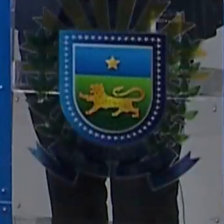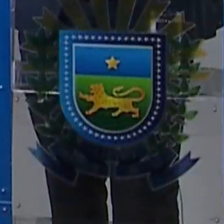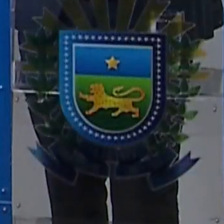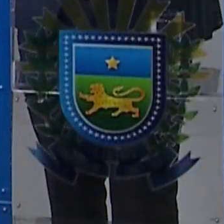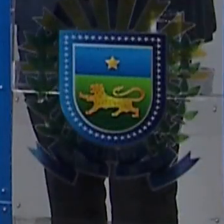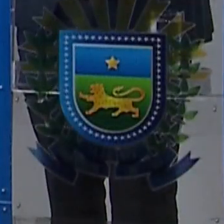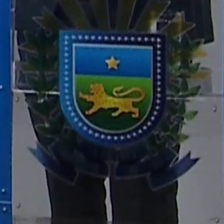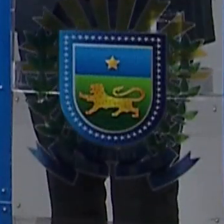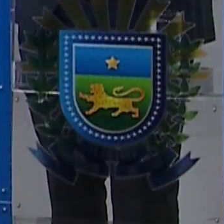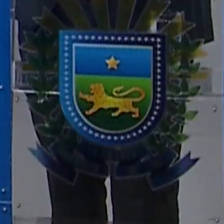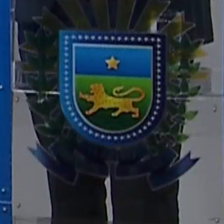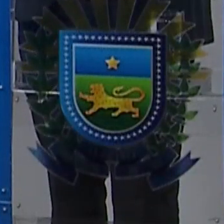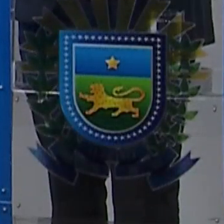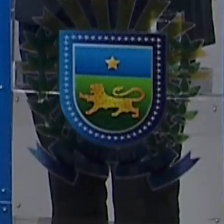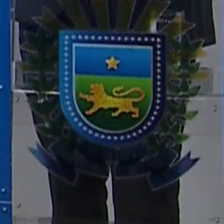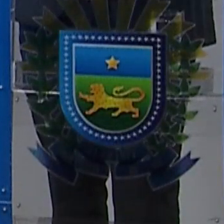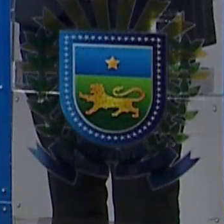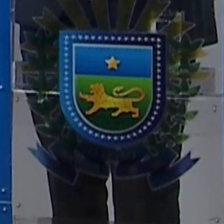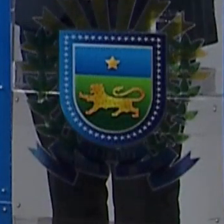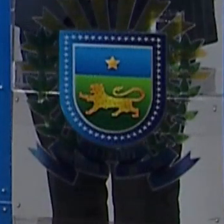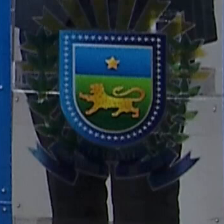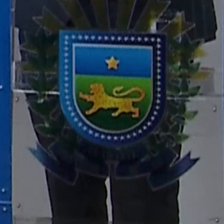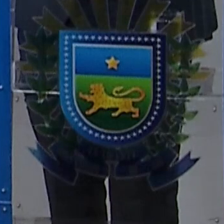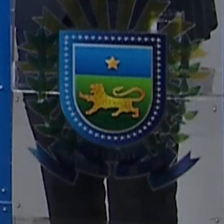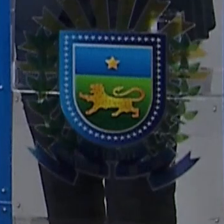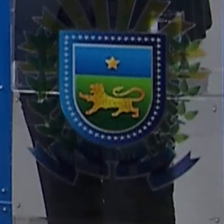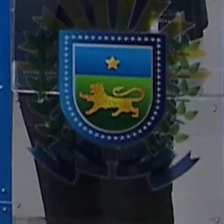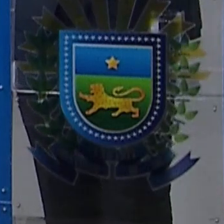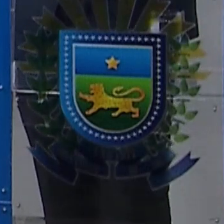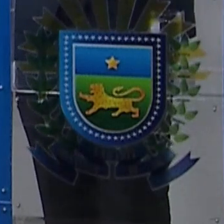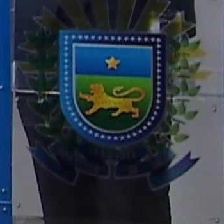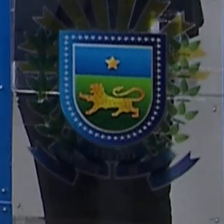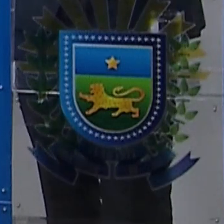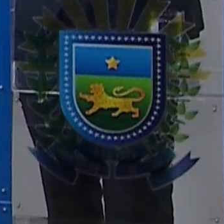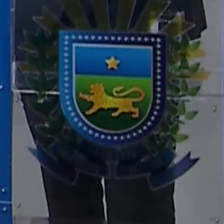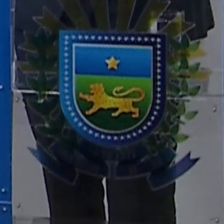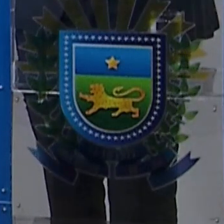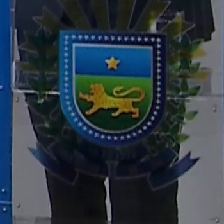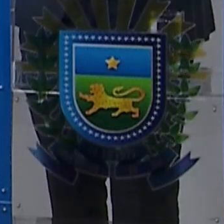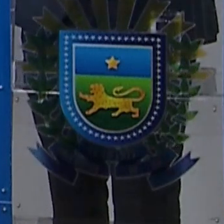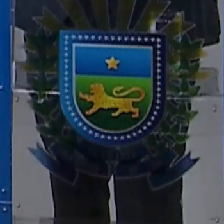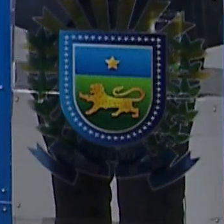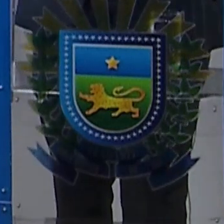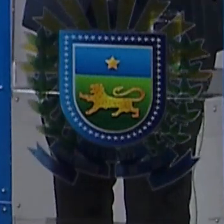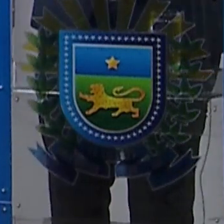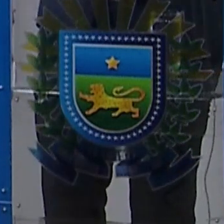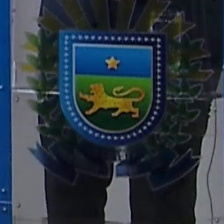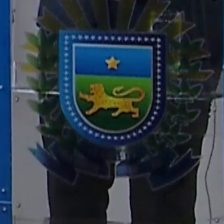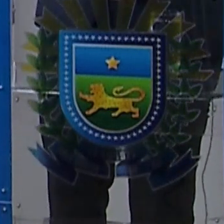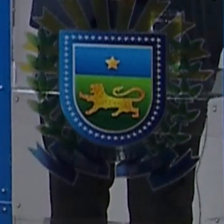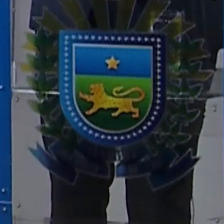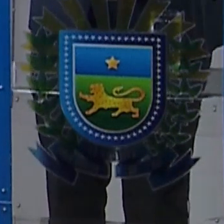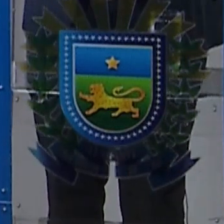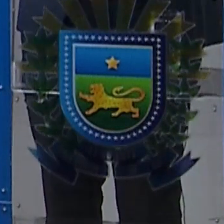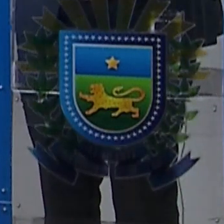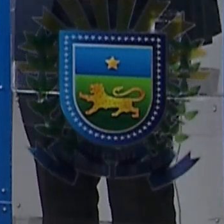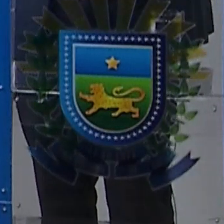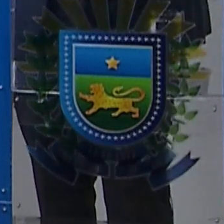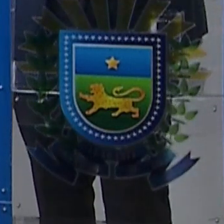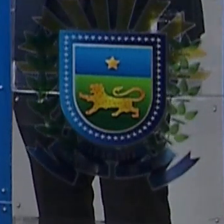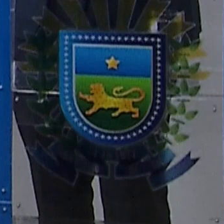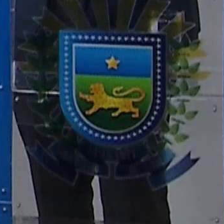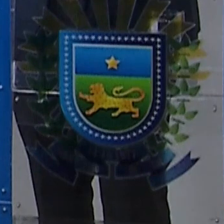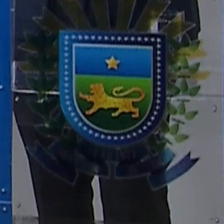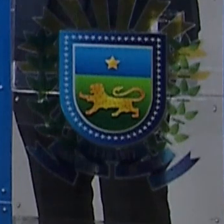Leis, as autoridades se dirigiram para dentro do Palácio Guacuruz e aí então a sessão que você acabou de acompanhar. Um dos pontos